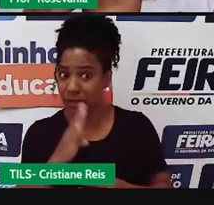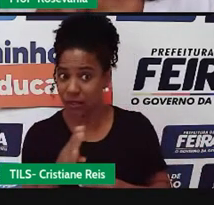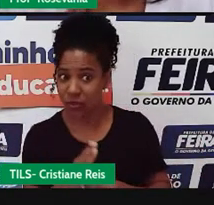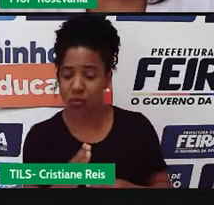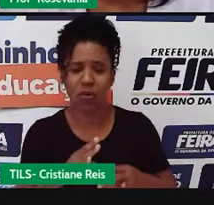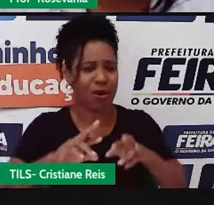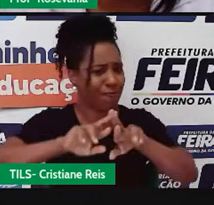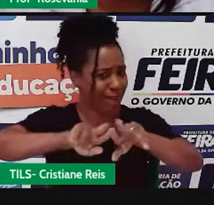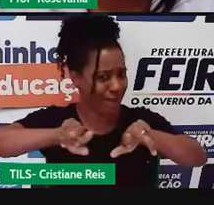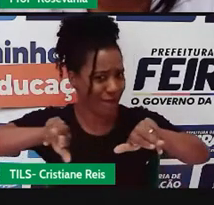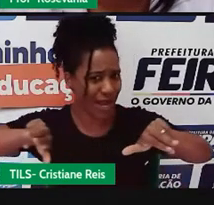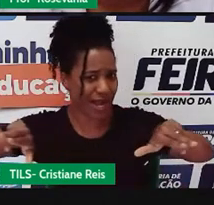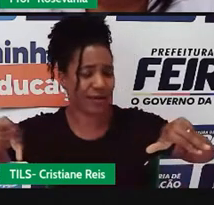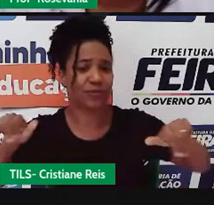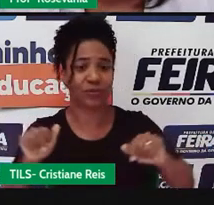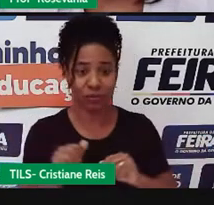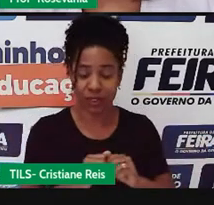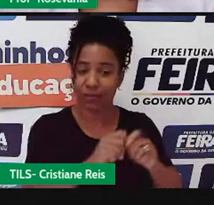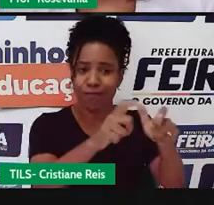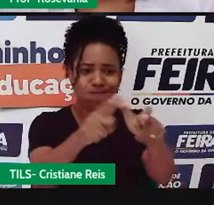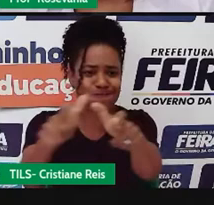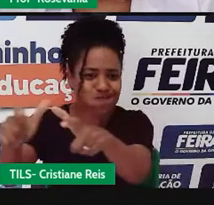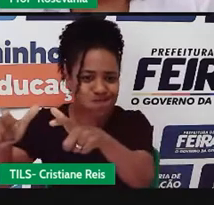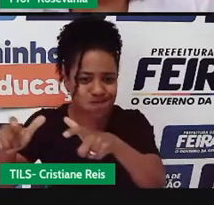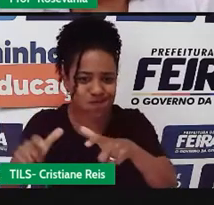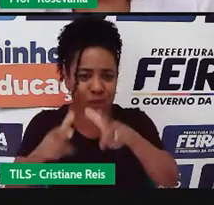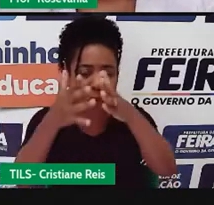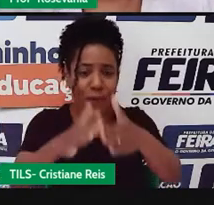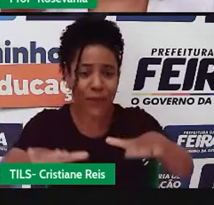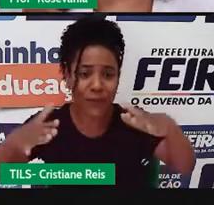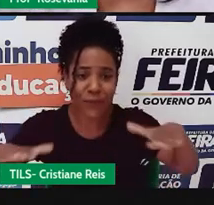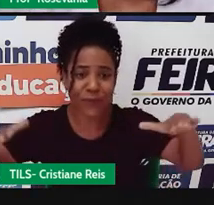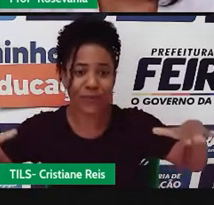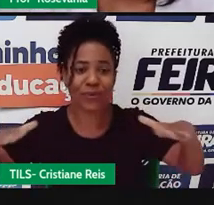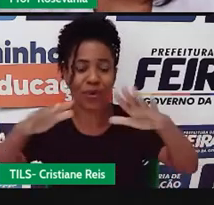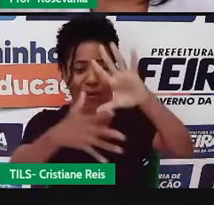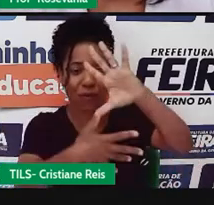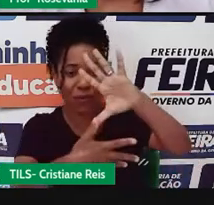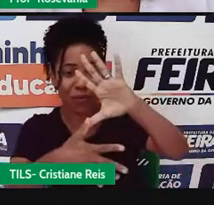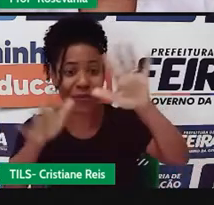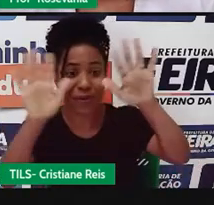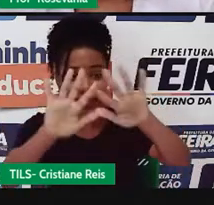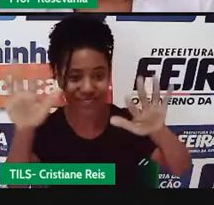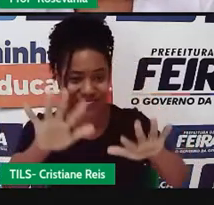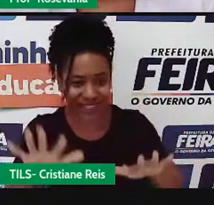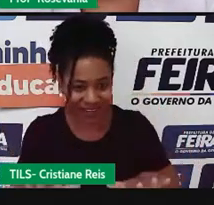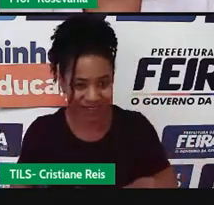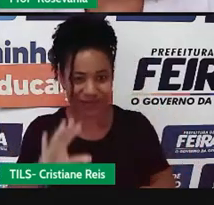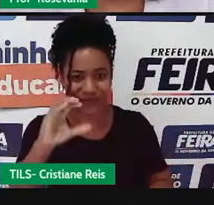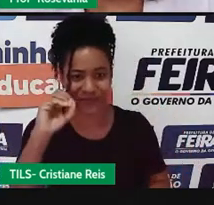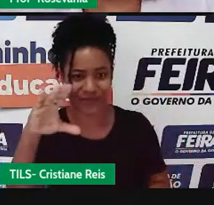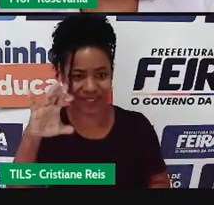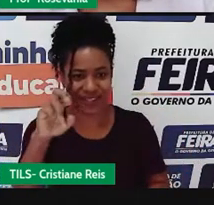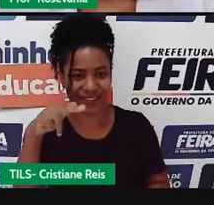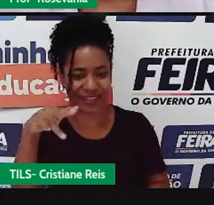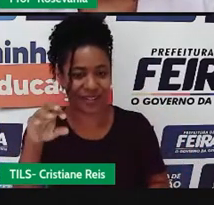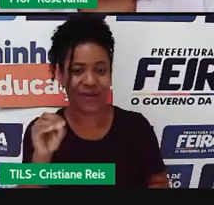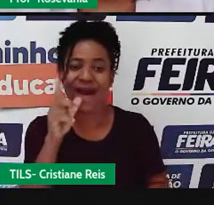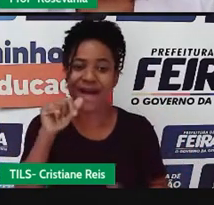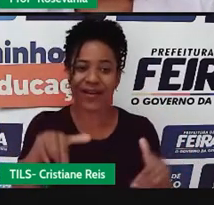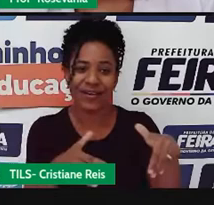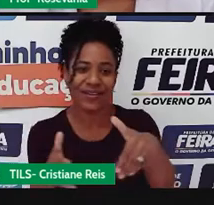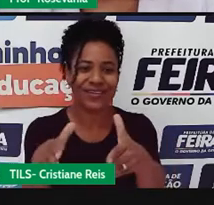As bacias hidrográficas, o Oceano Atlântico, os rios, os lagos, lagoas,